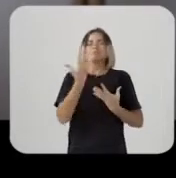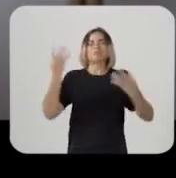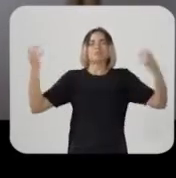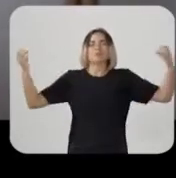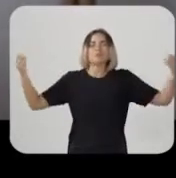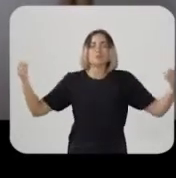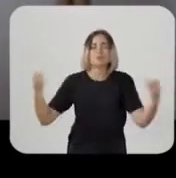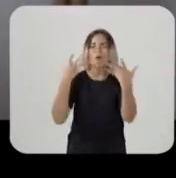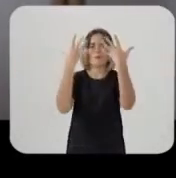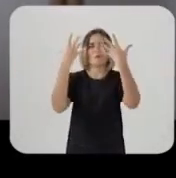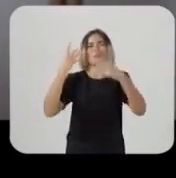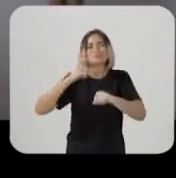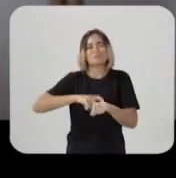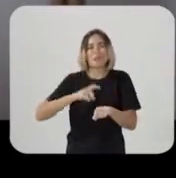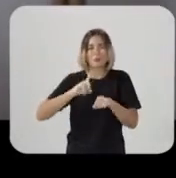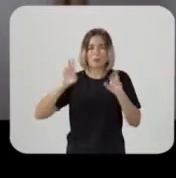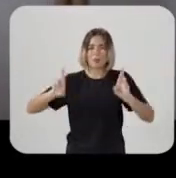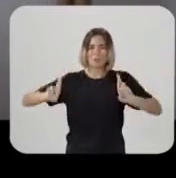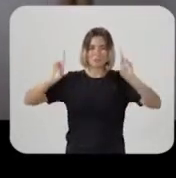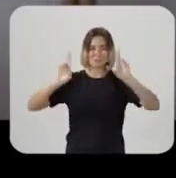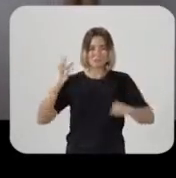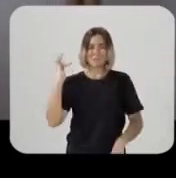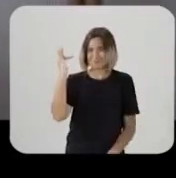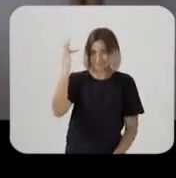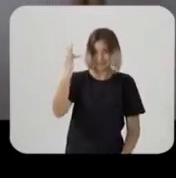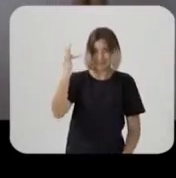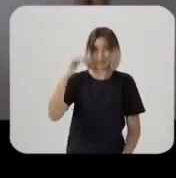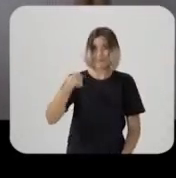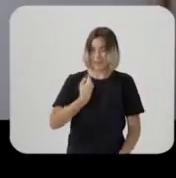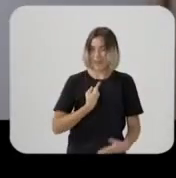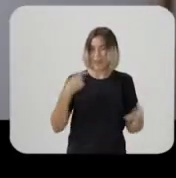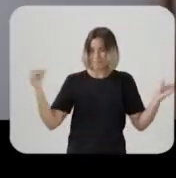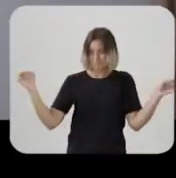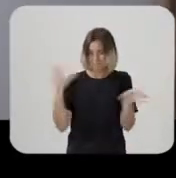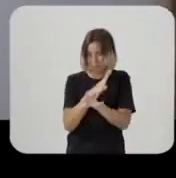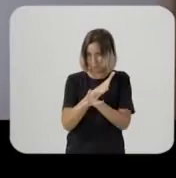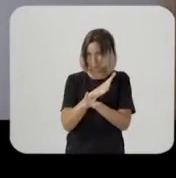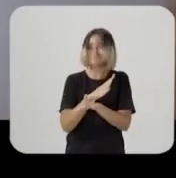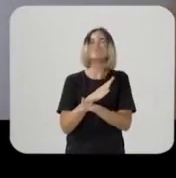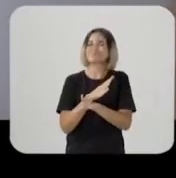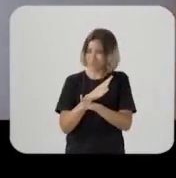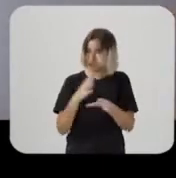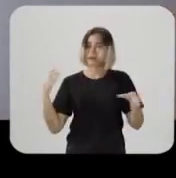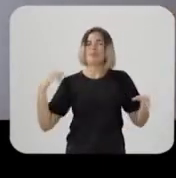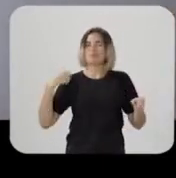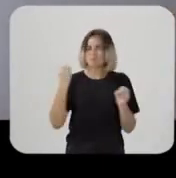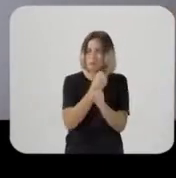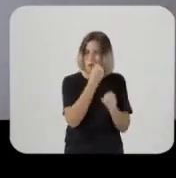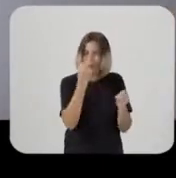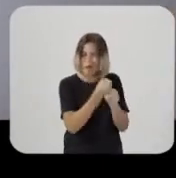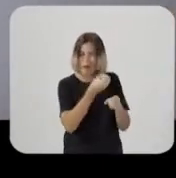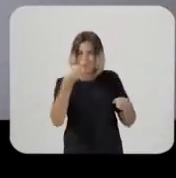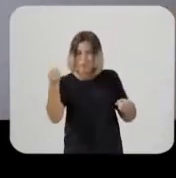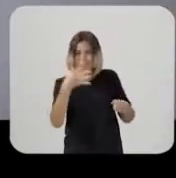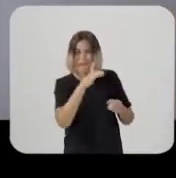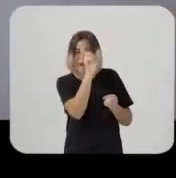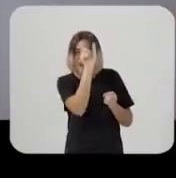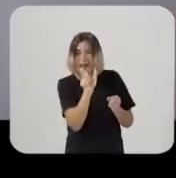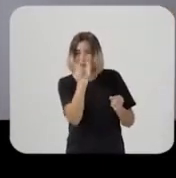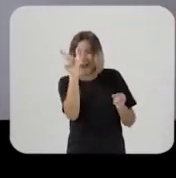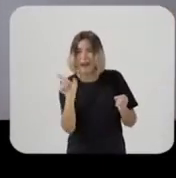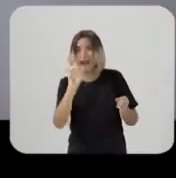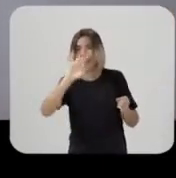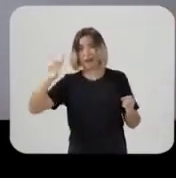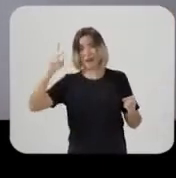chama. A chama de alguém que pode ter esperança no futuro. A gente está pronto para poder construir a vida de